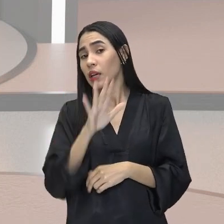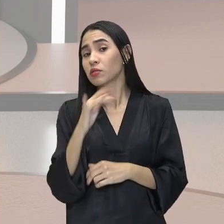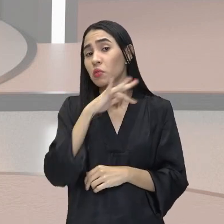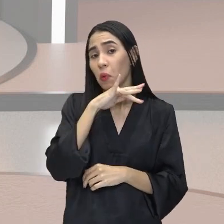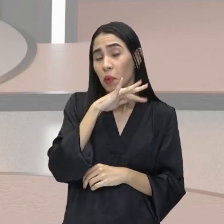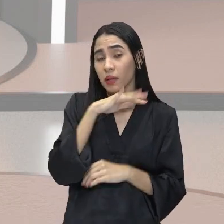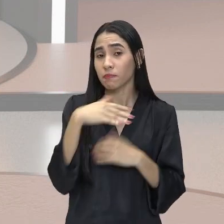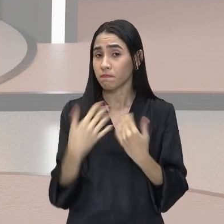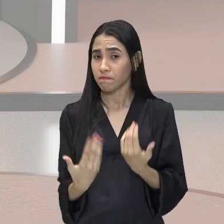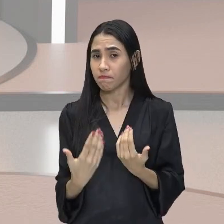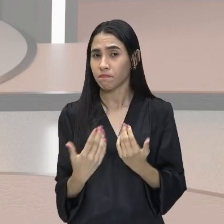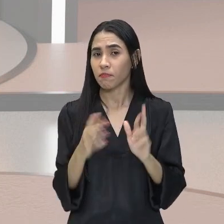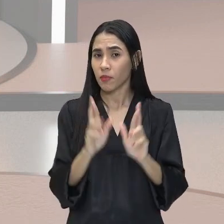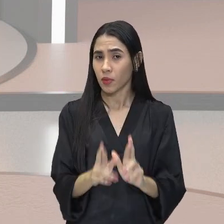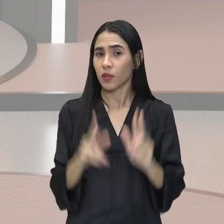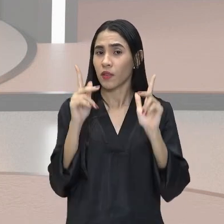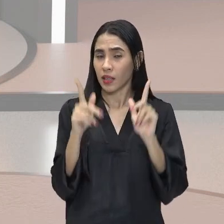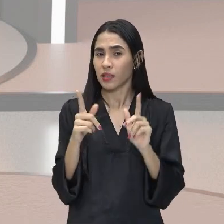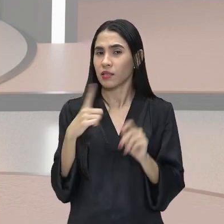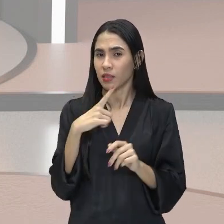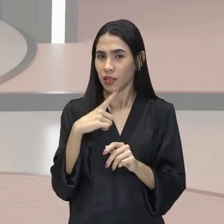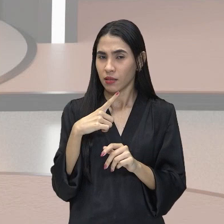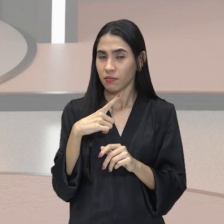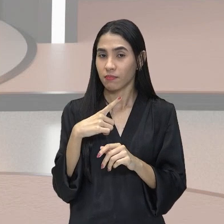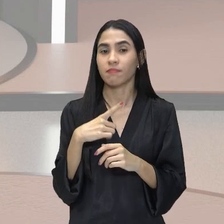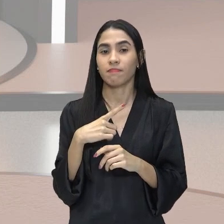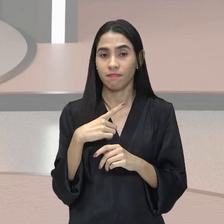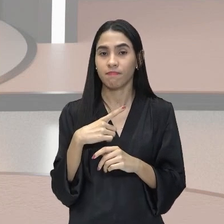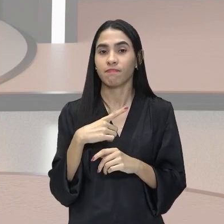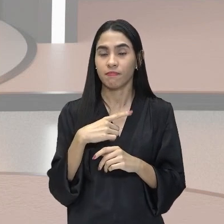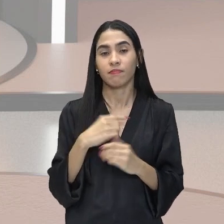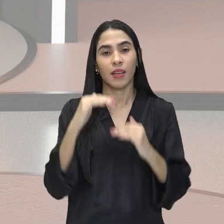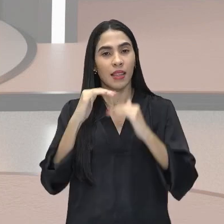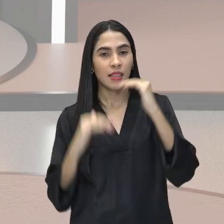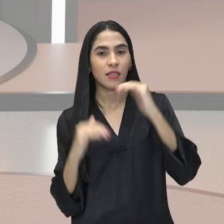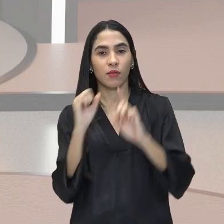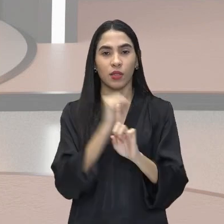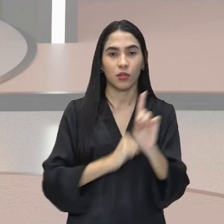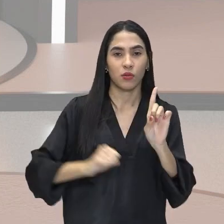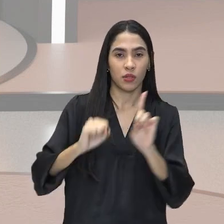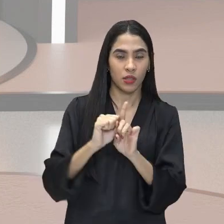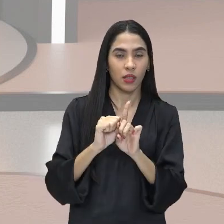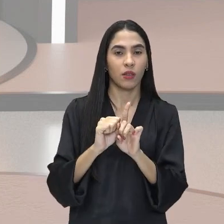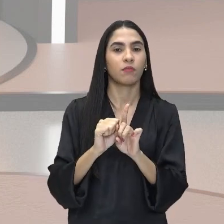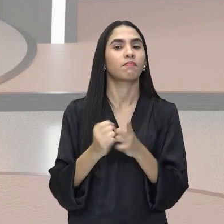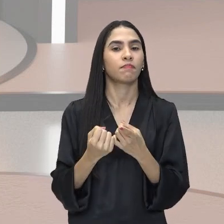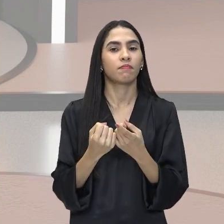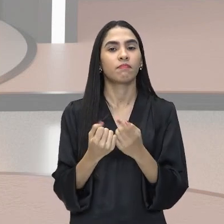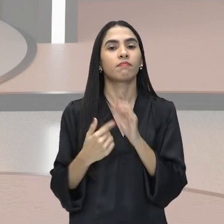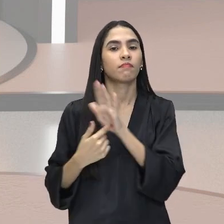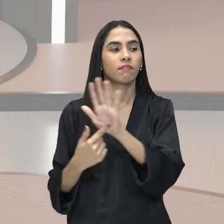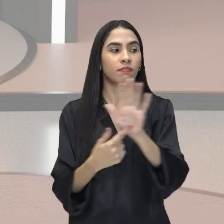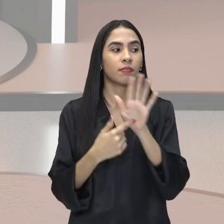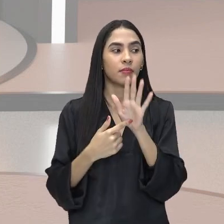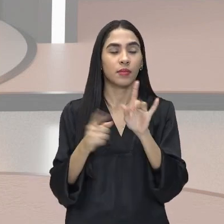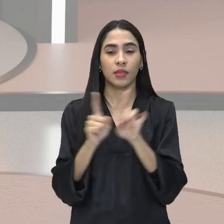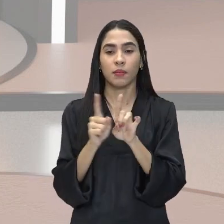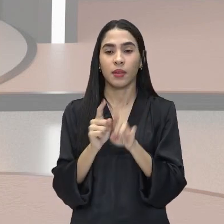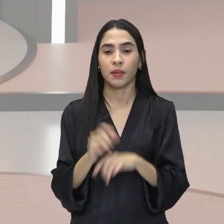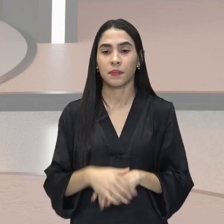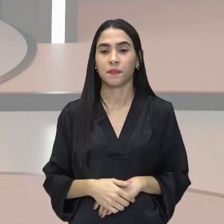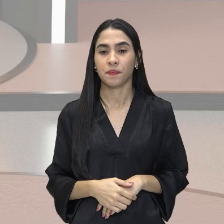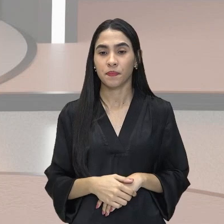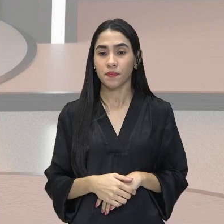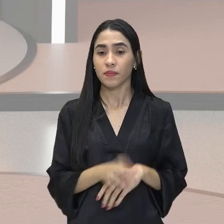Será que essas diferenças existem? Essa desigualdade social, ela se apresenta e se